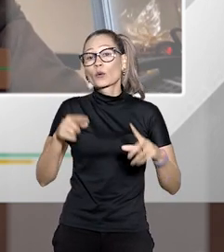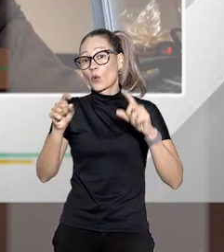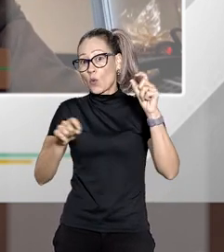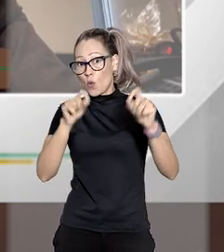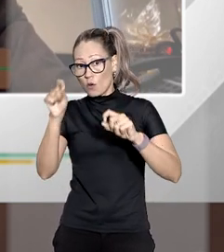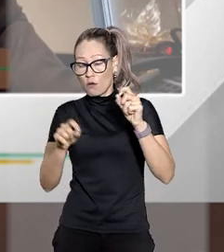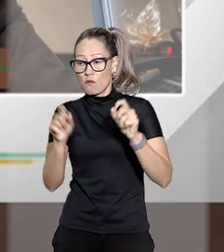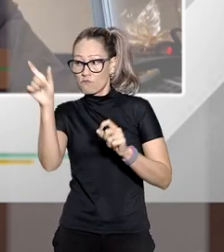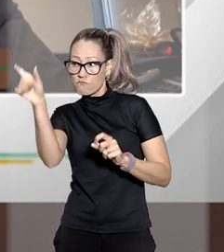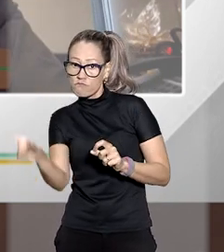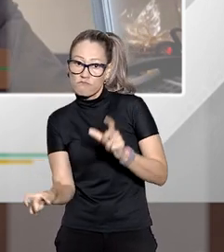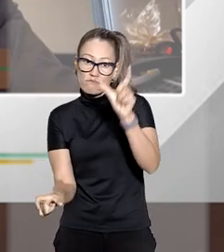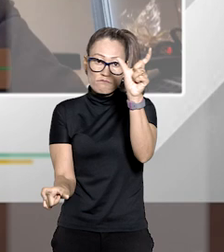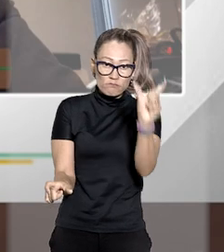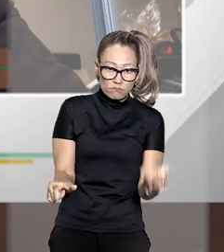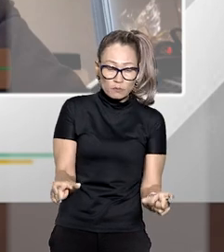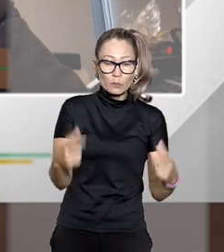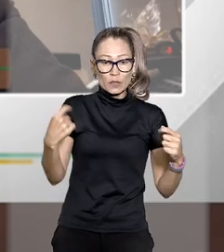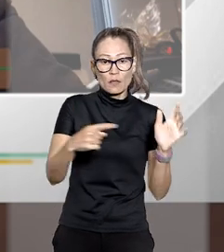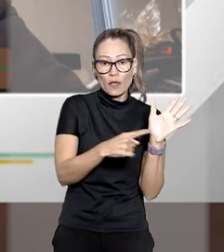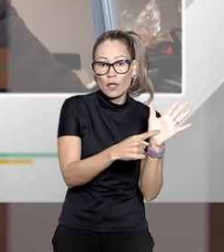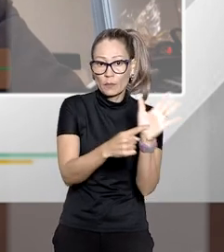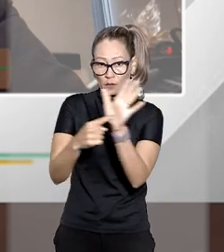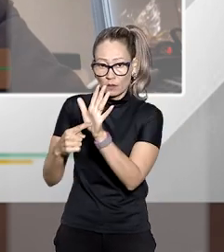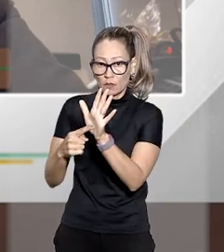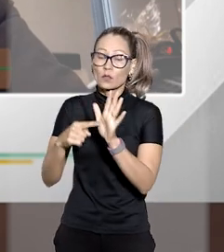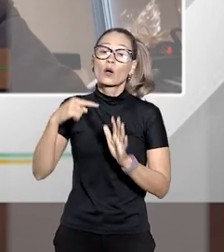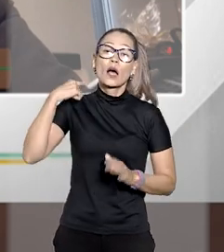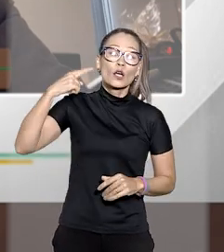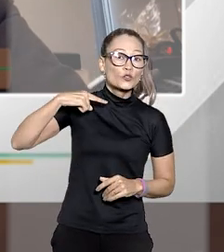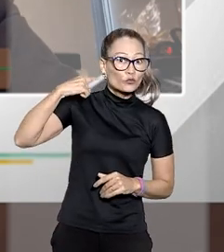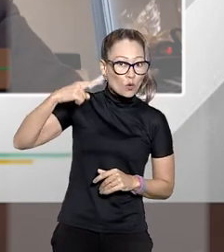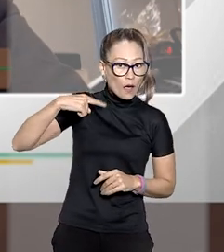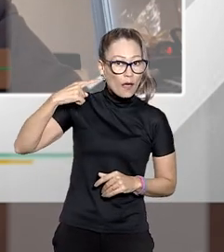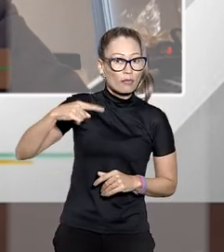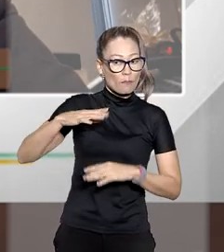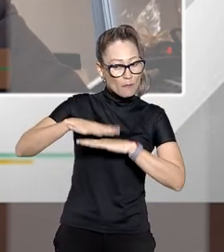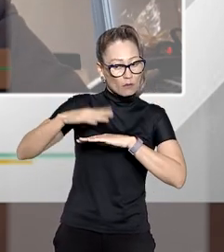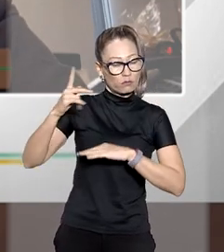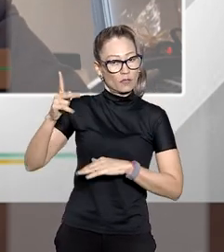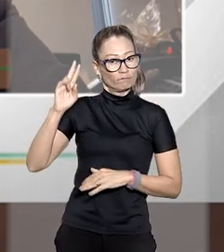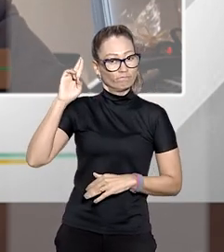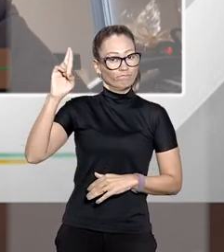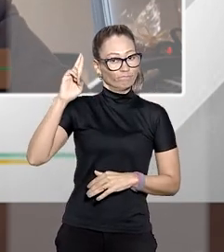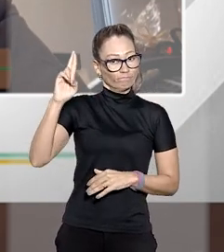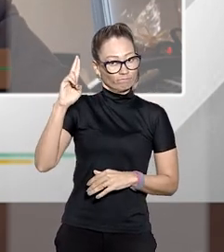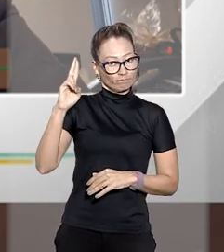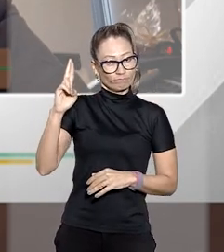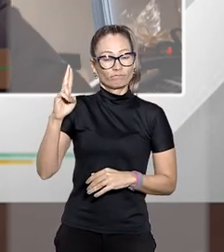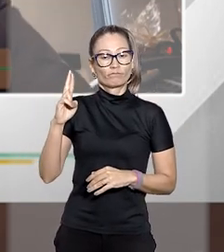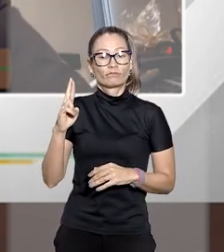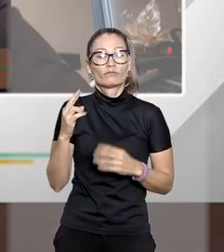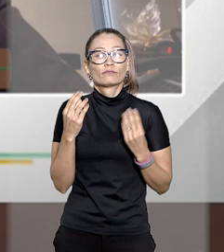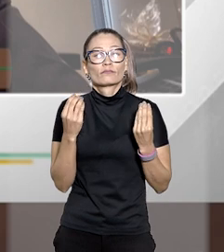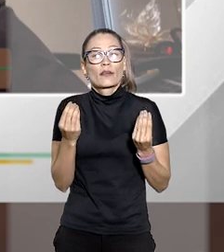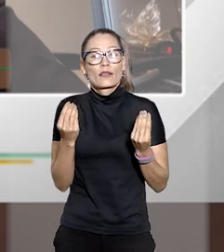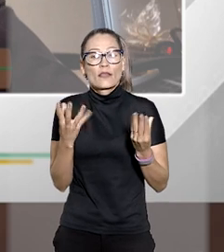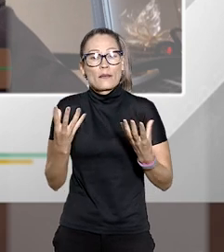determina que as partes devem ser representadas por advogado em caso elas desejem